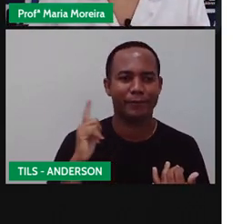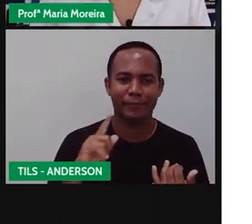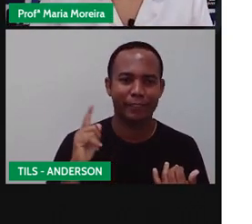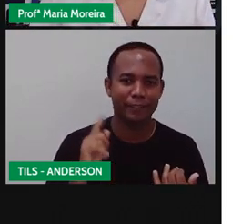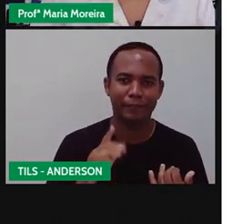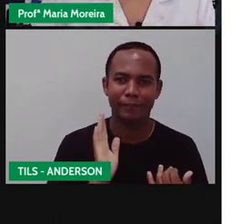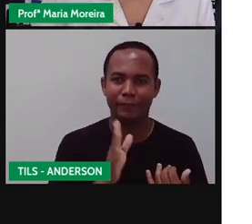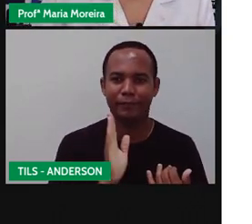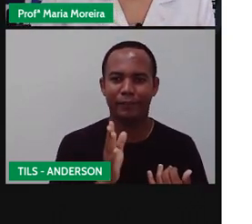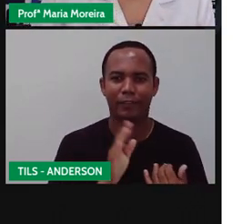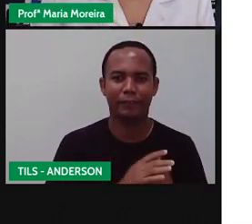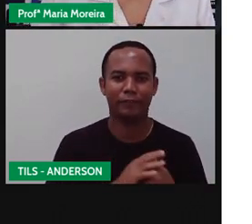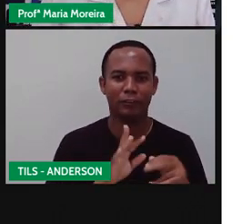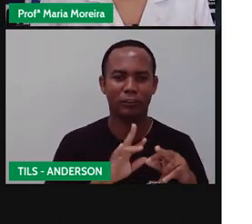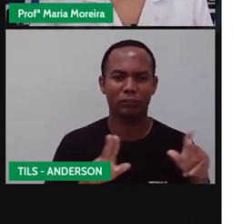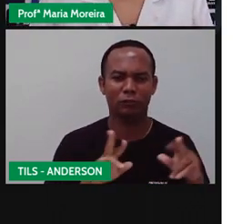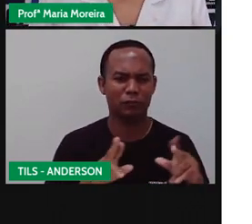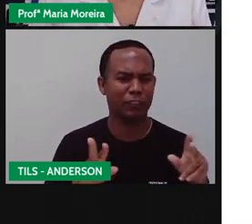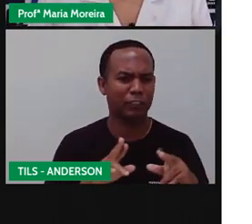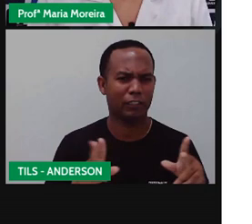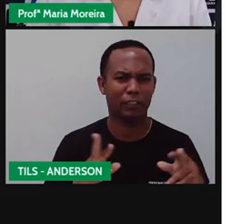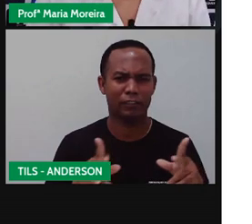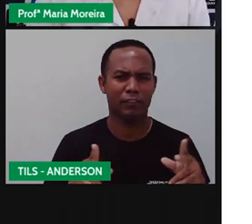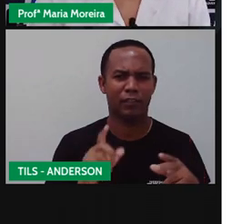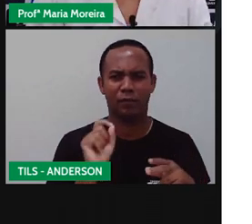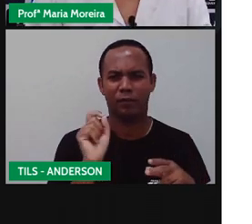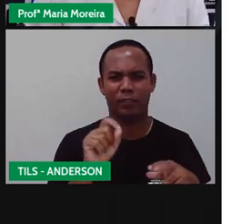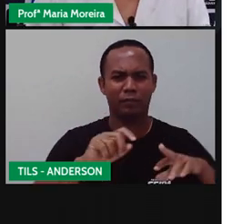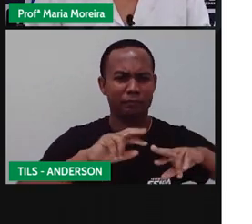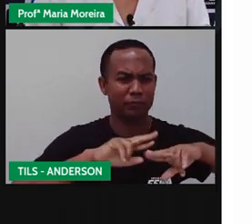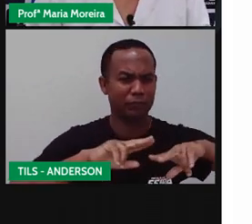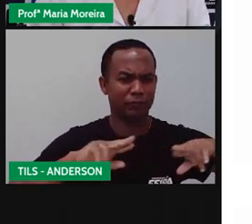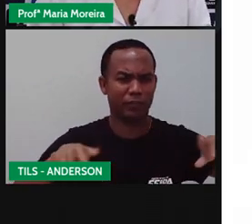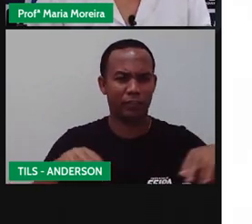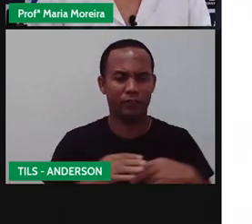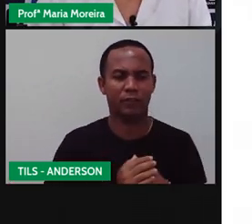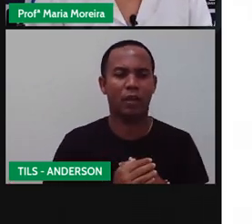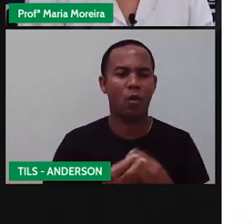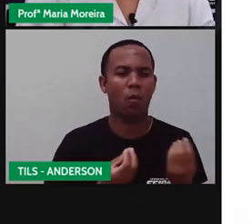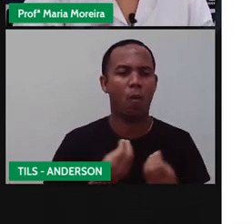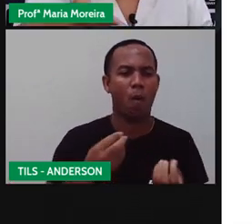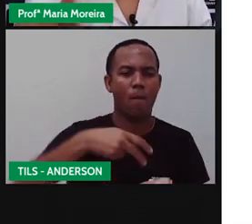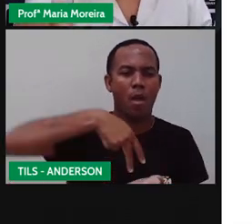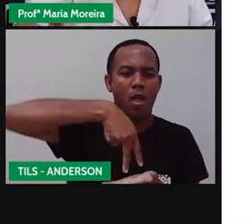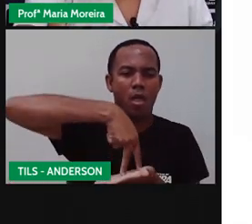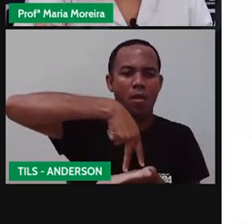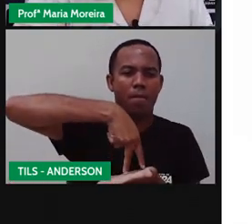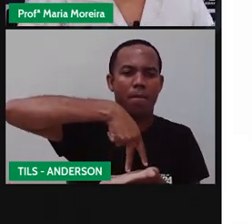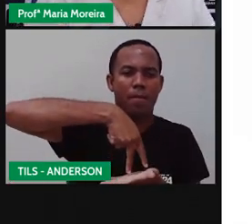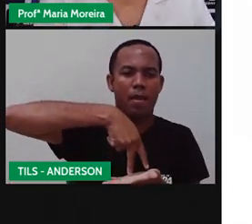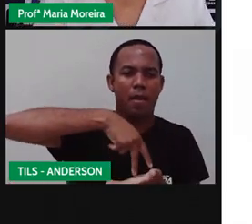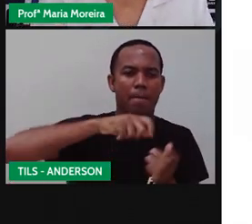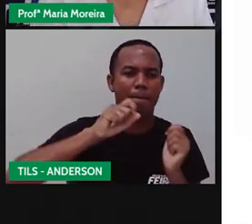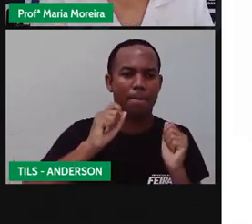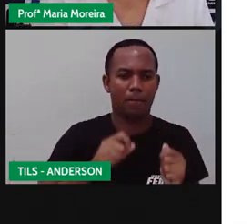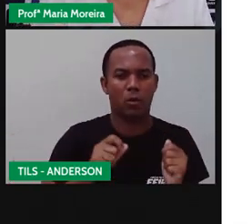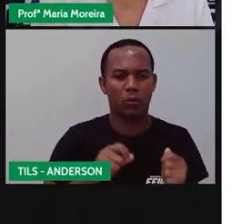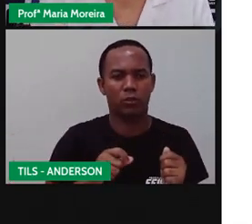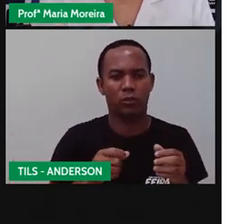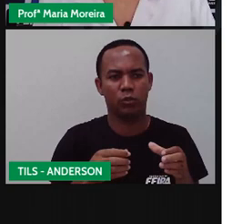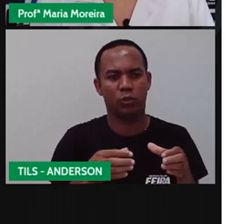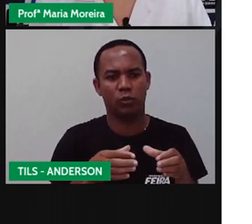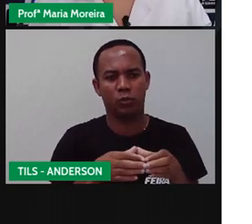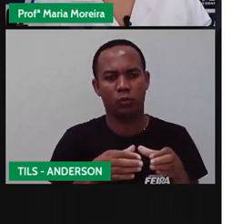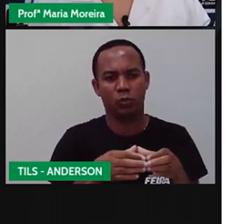brincaram nisso. A diferença é que terra e mar, a criança, vocês vão estar em pé. Inclusive, vocês podem fazer aí com os responsáveis de